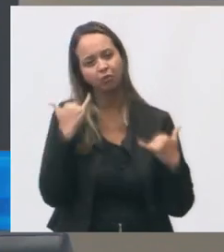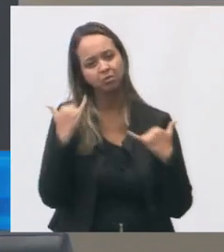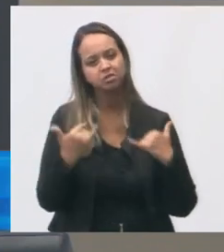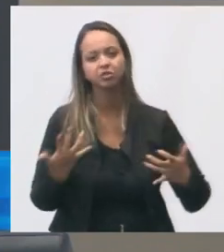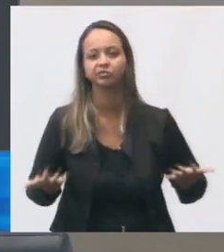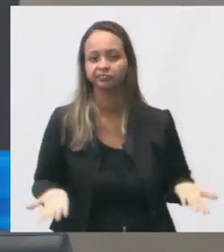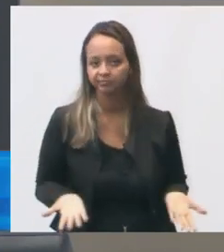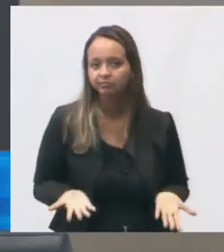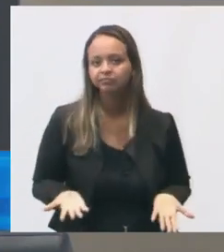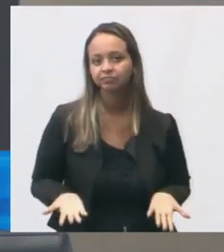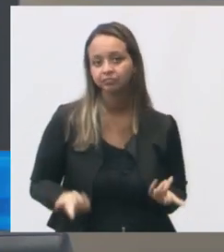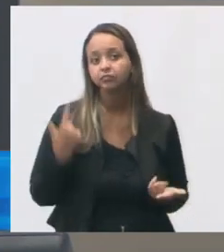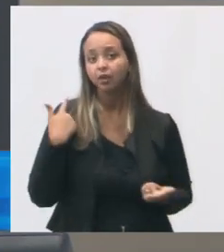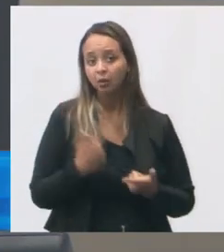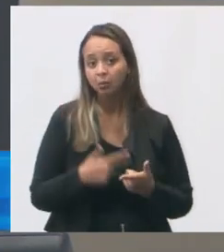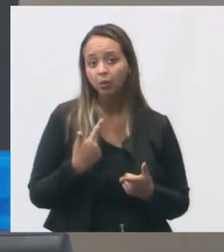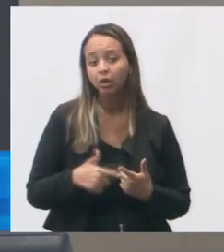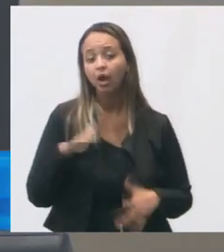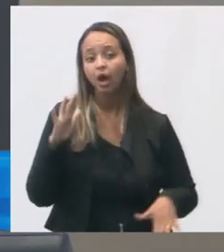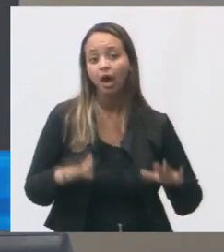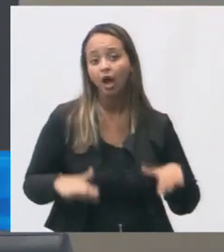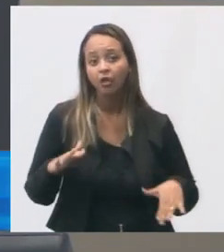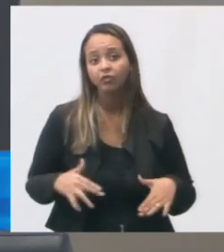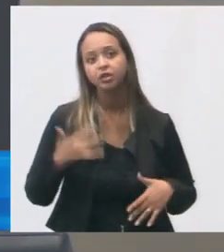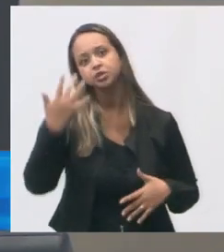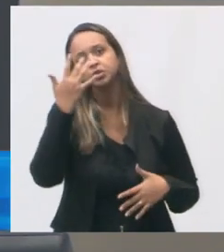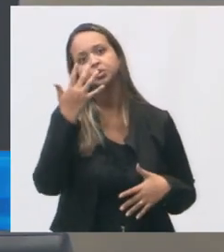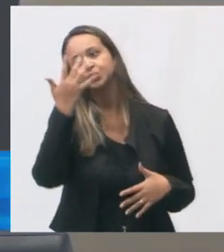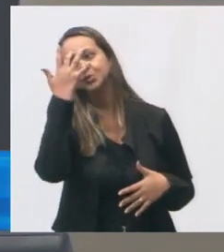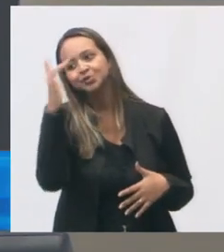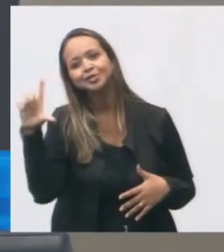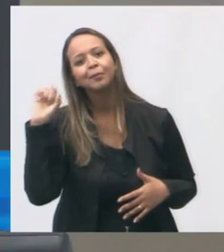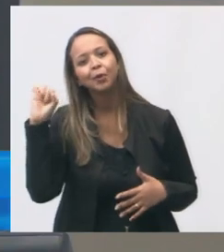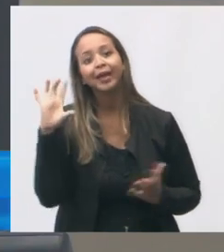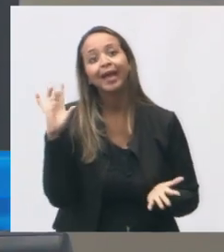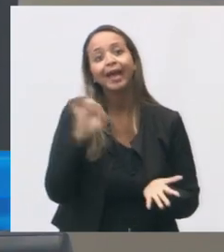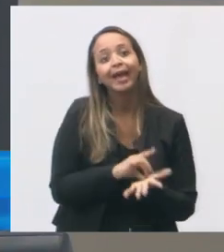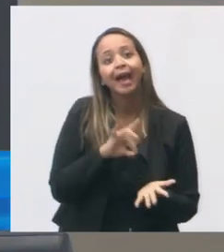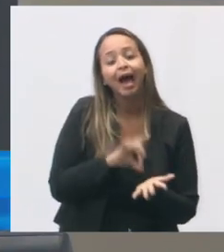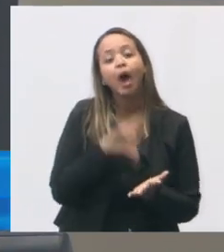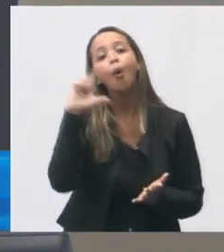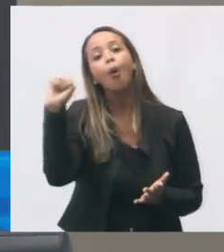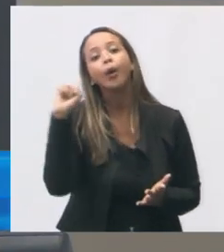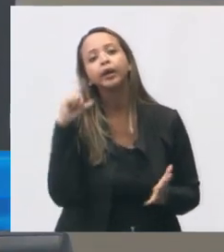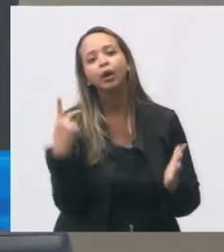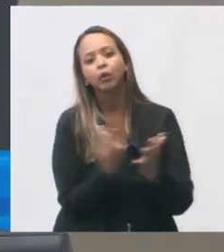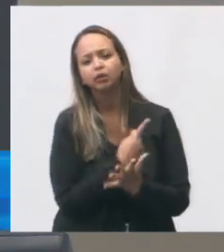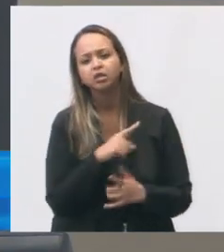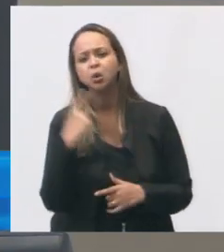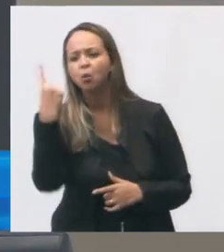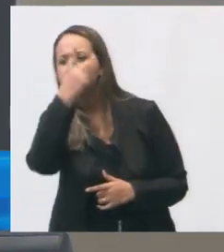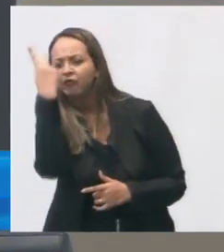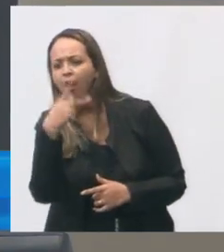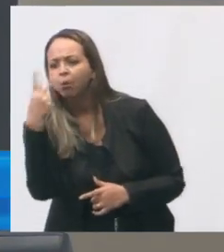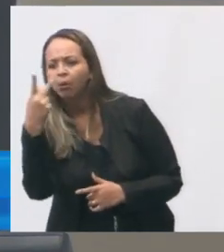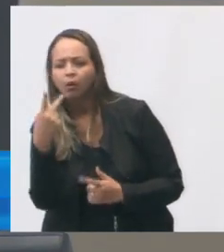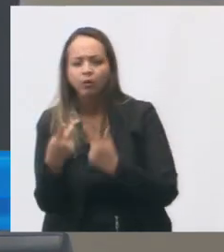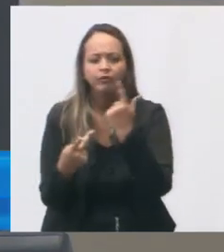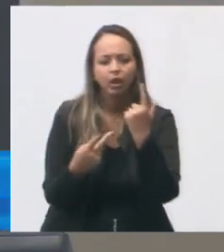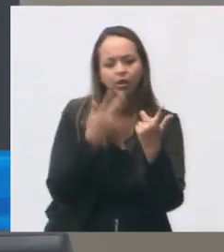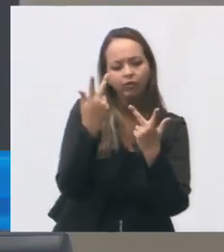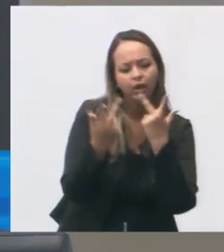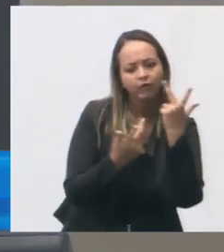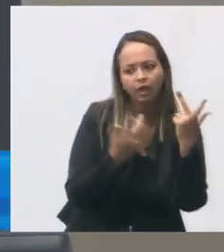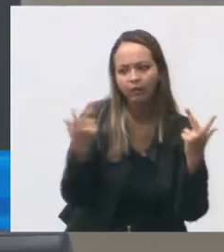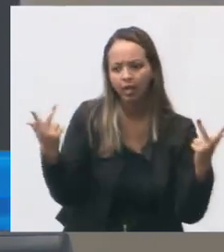porque a comunidade às vezes fica ali sem saber a real situação. um vem e fala uma coisa, outro vem e fala outra coisa, outro vem e fala outra